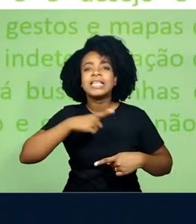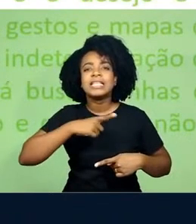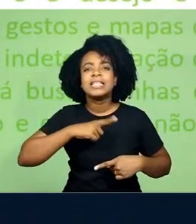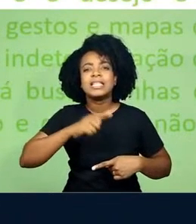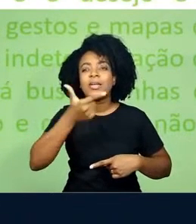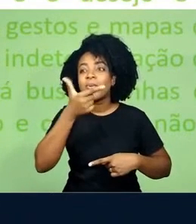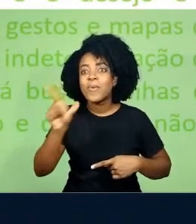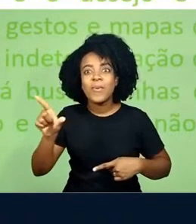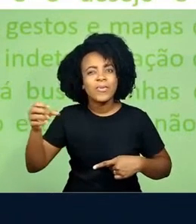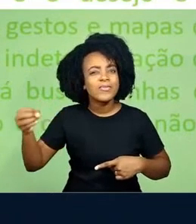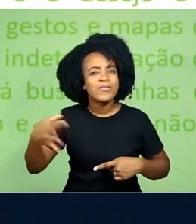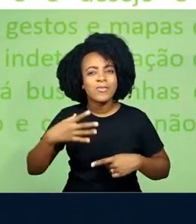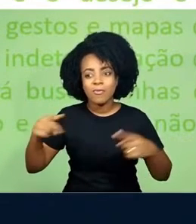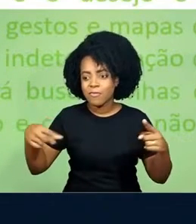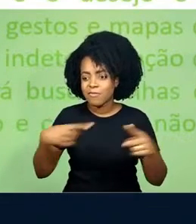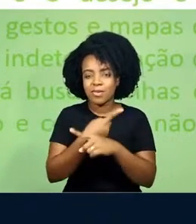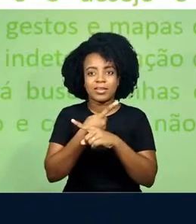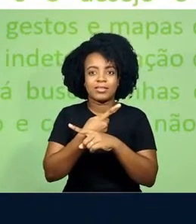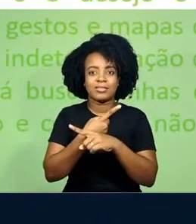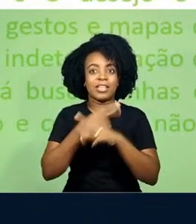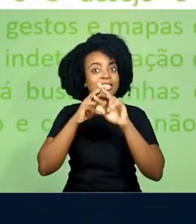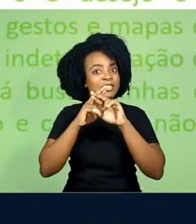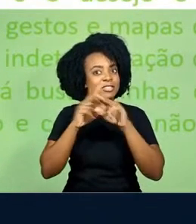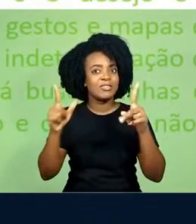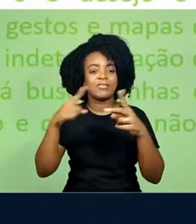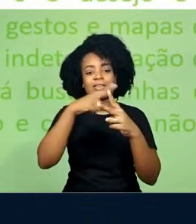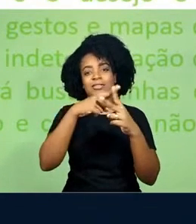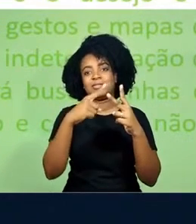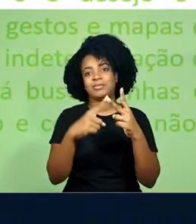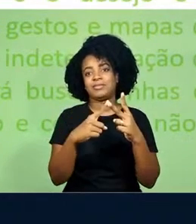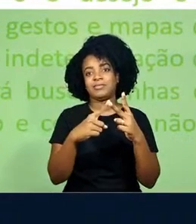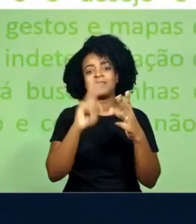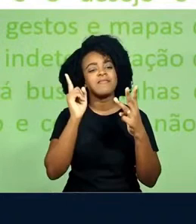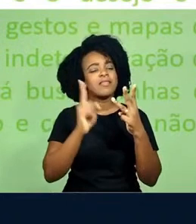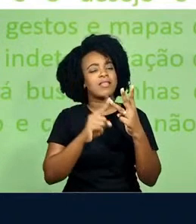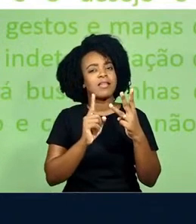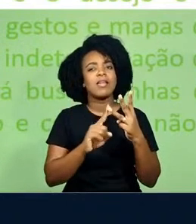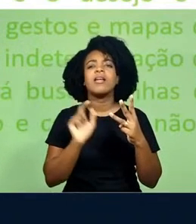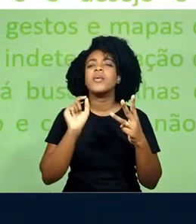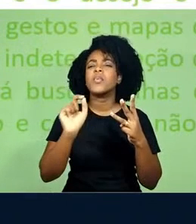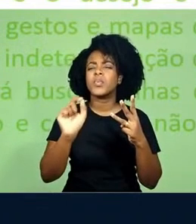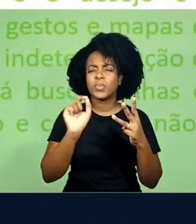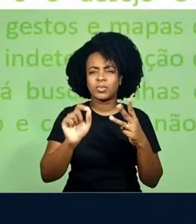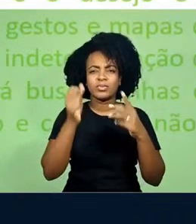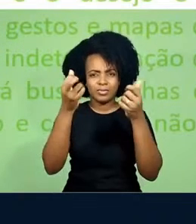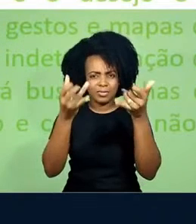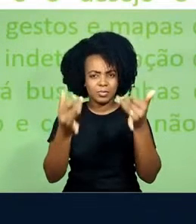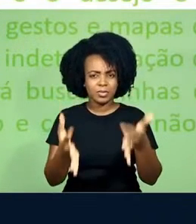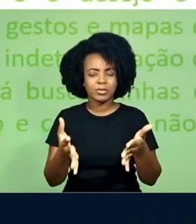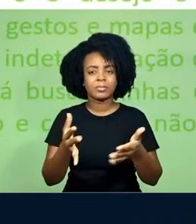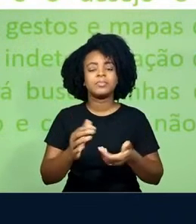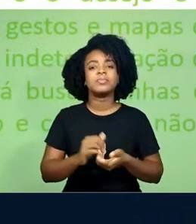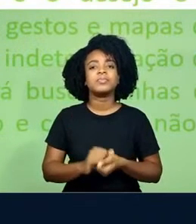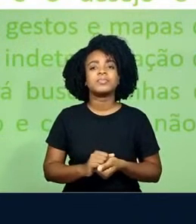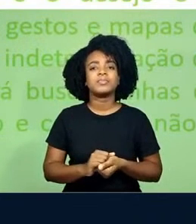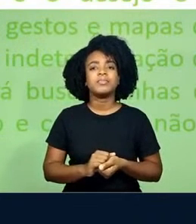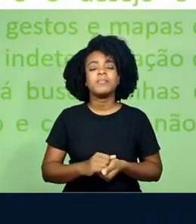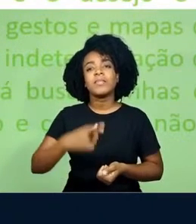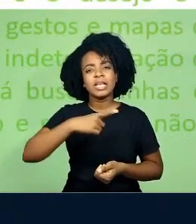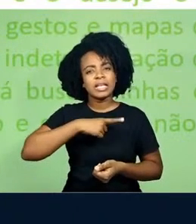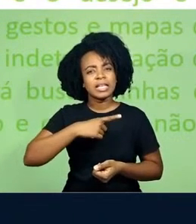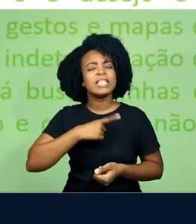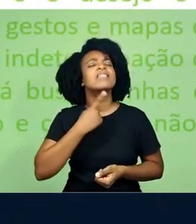um novo paradoxo incontornável, diferente de 2001, que por sua vez também é diferente de Blade Runner. Se é o